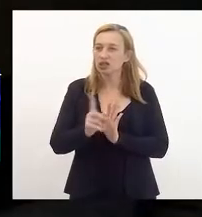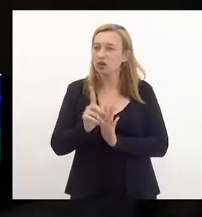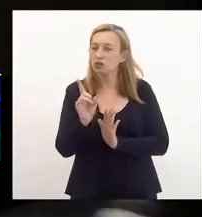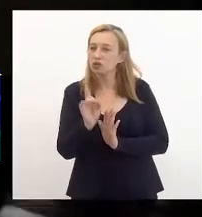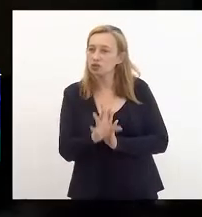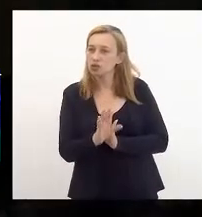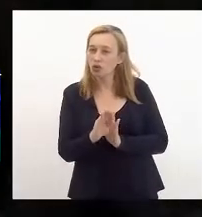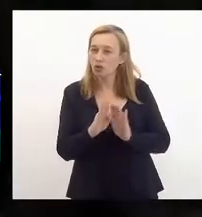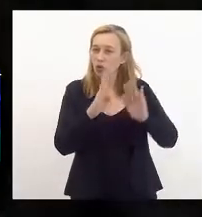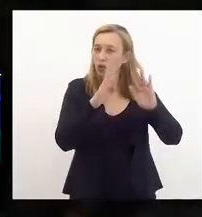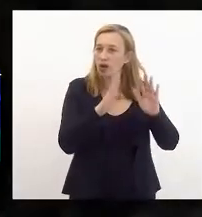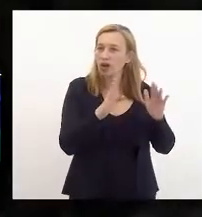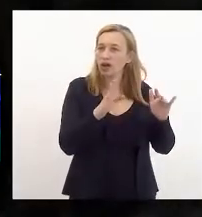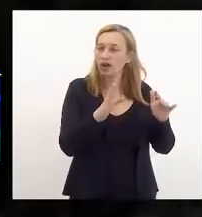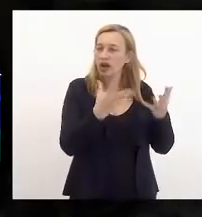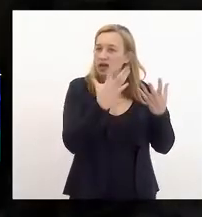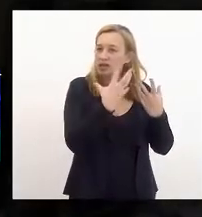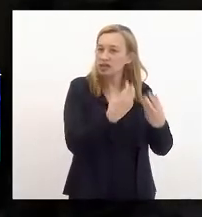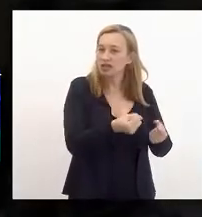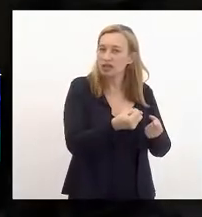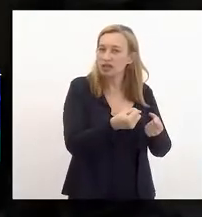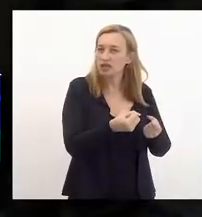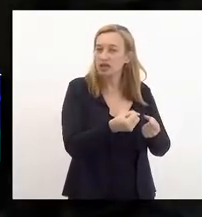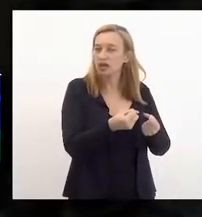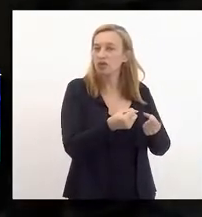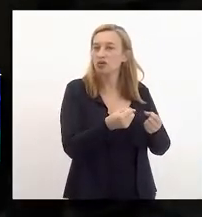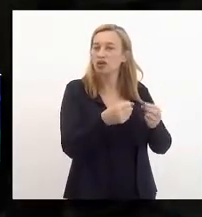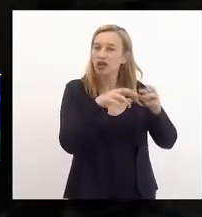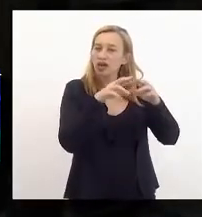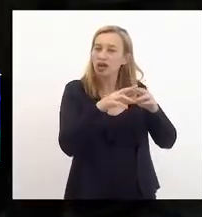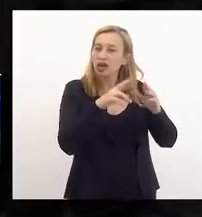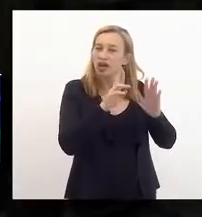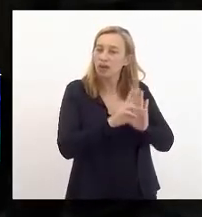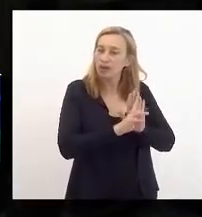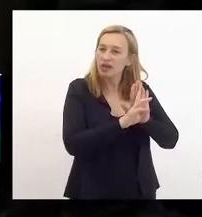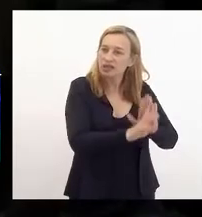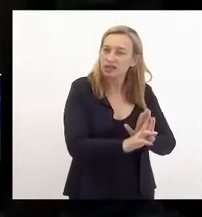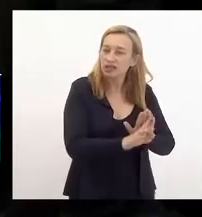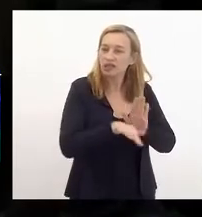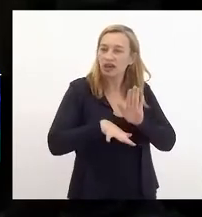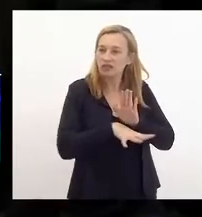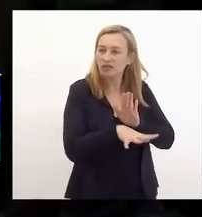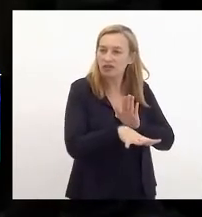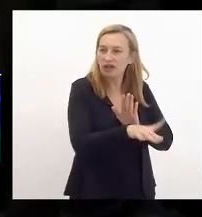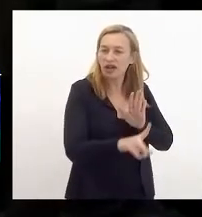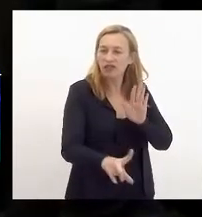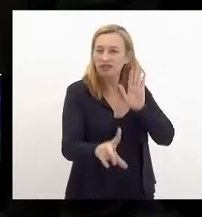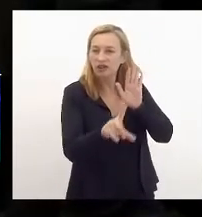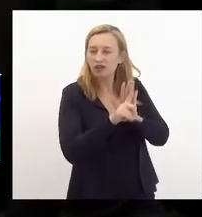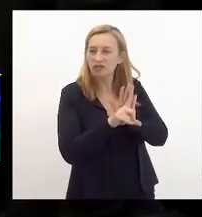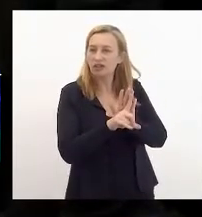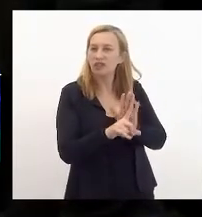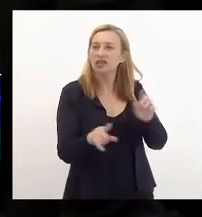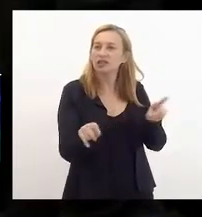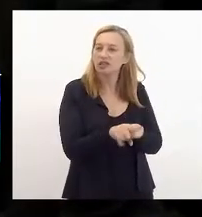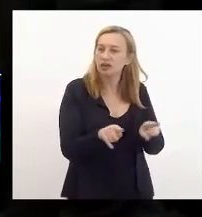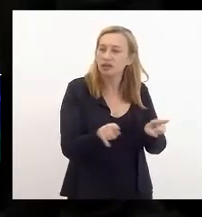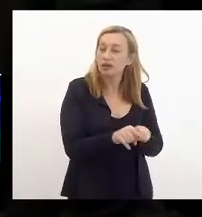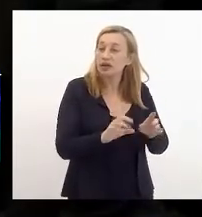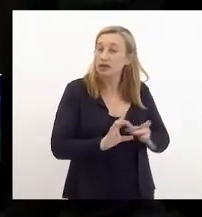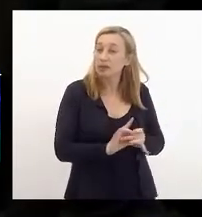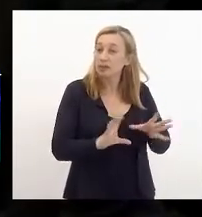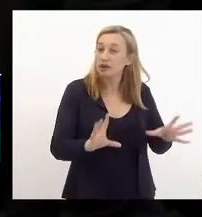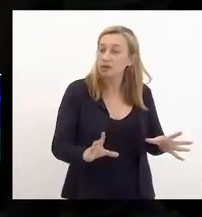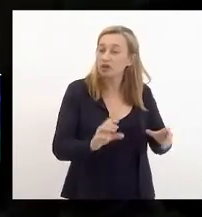reverenciar o que representa a favela, a importância dessa lei é também que permite